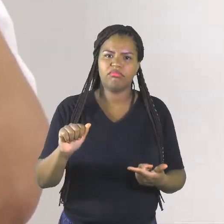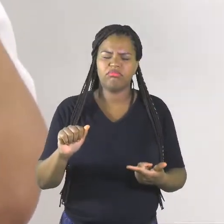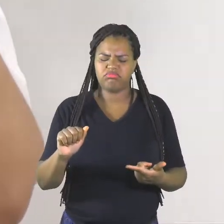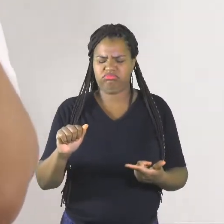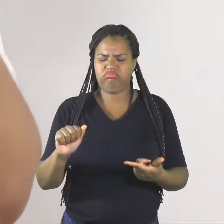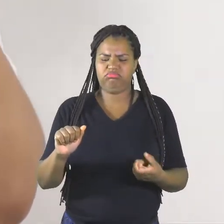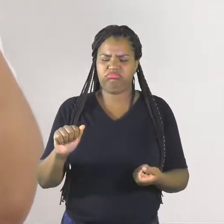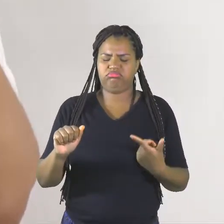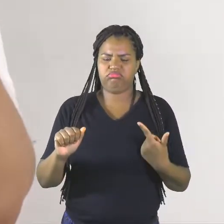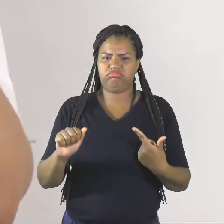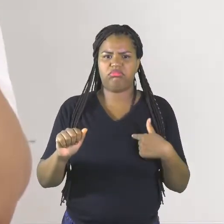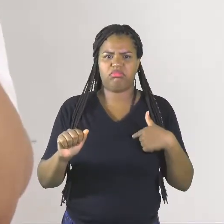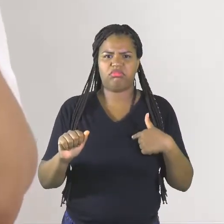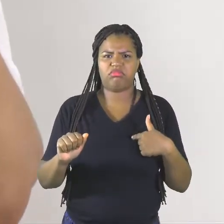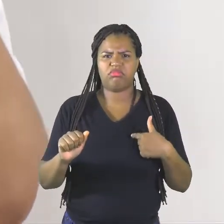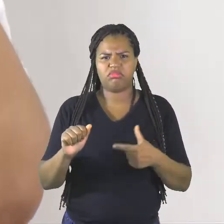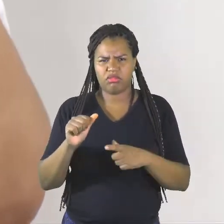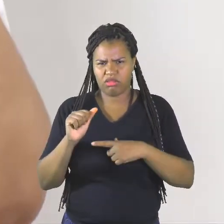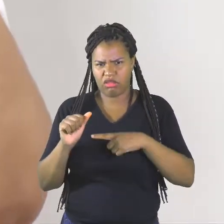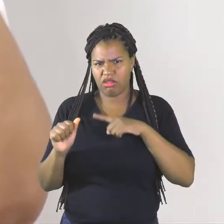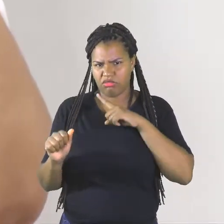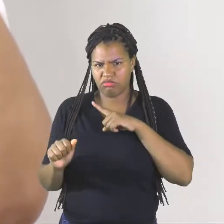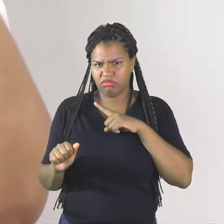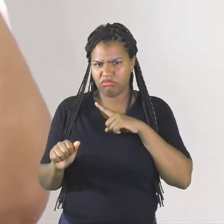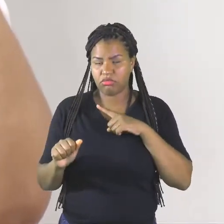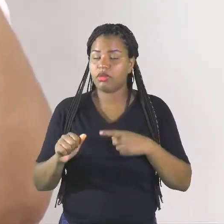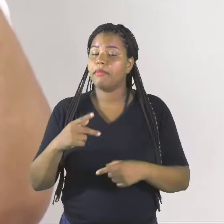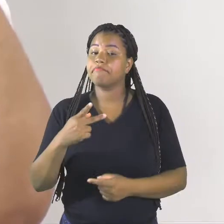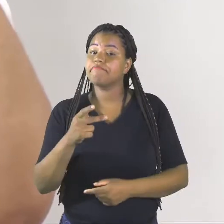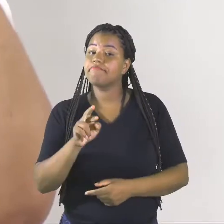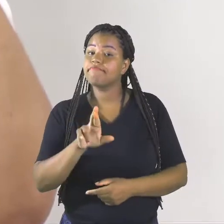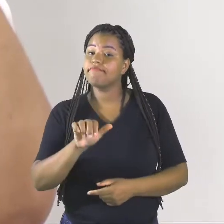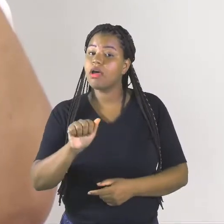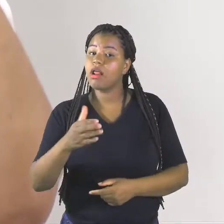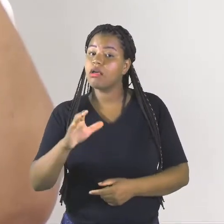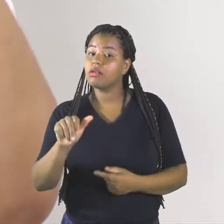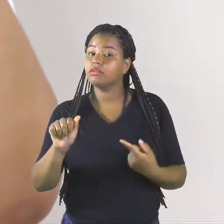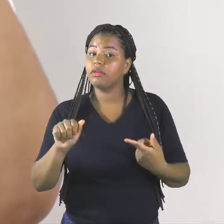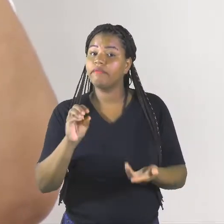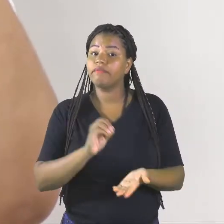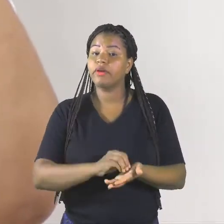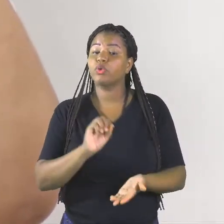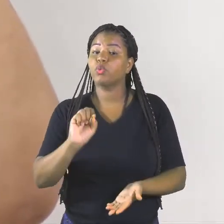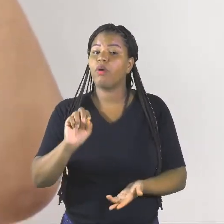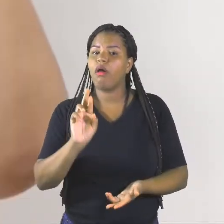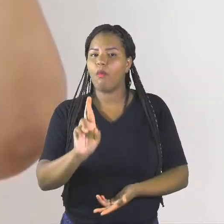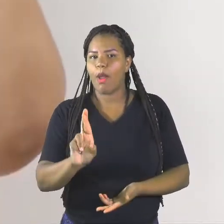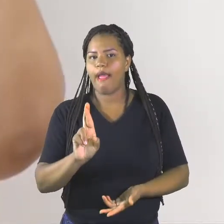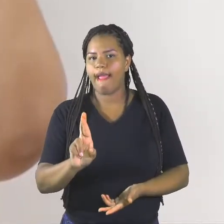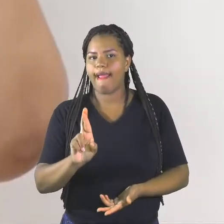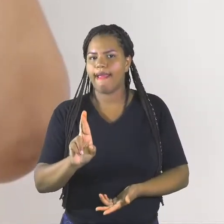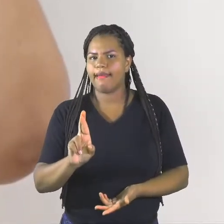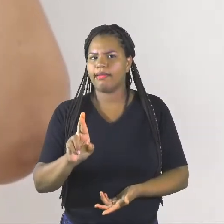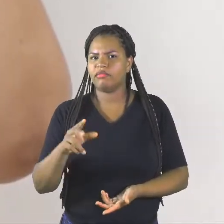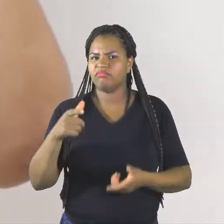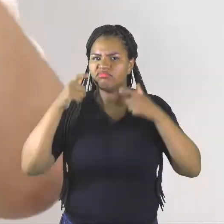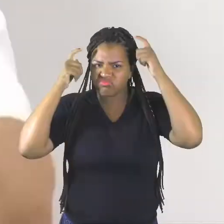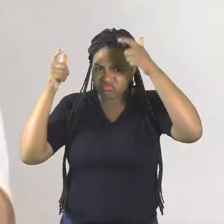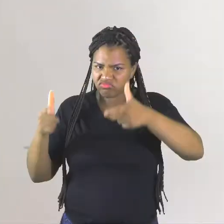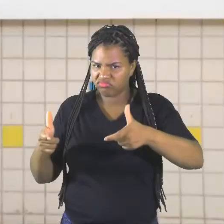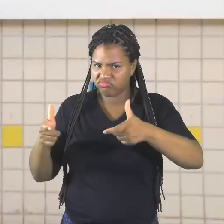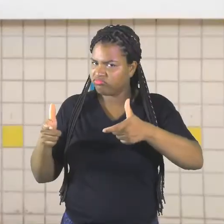Ui, tem passa ali. Tem o quê? Praça. Quem tá faltando? O R. Tira o chapéu pra esse?